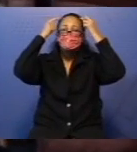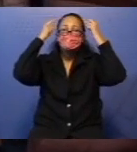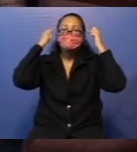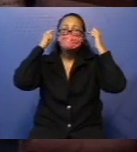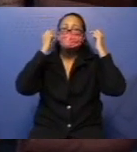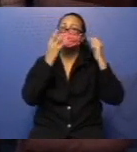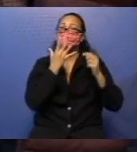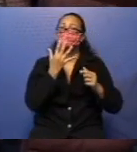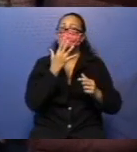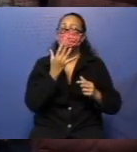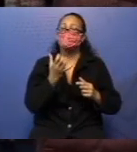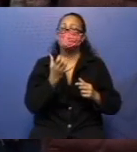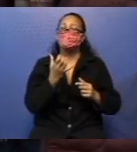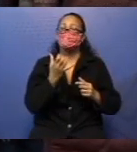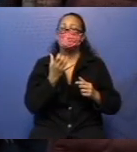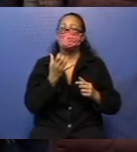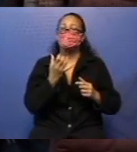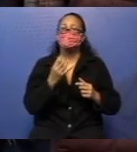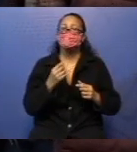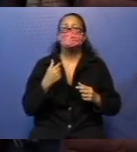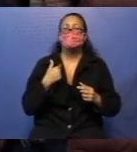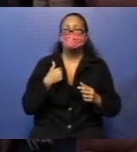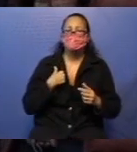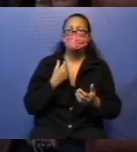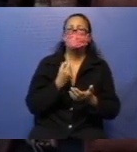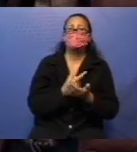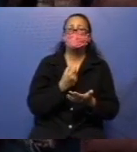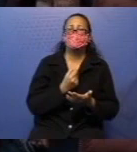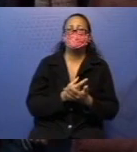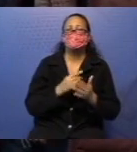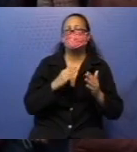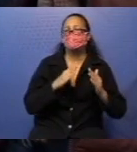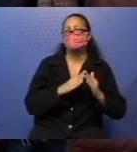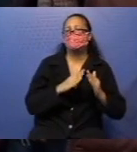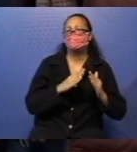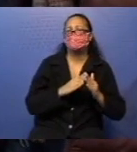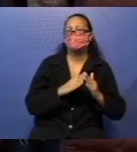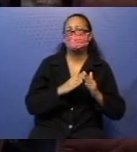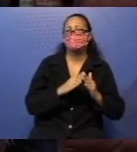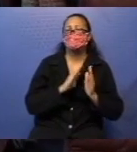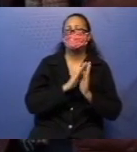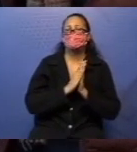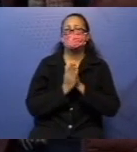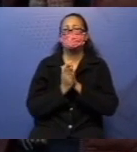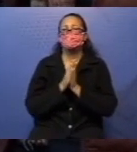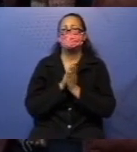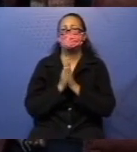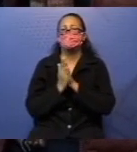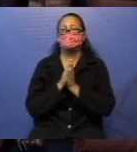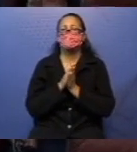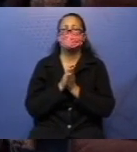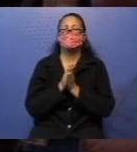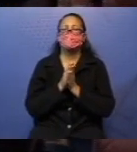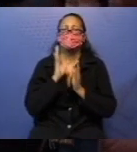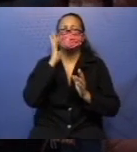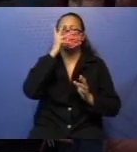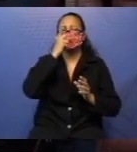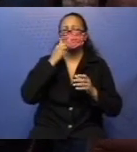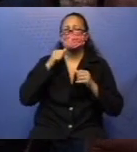Ah, eu vou comprar uma casinha de bonecas com móveis estilosos e um lindo carrinho.